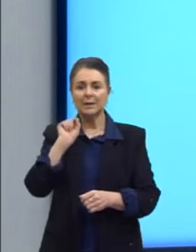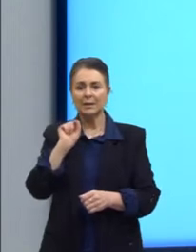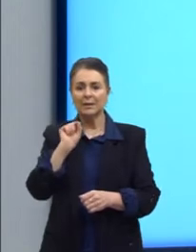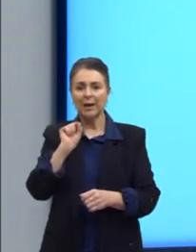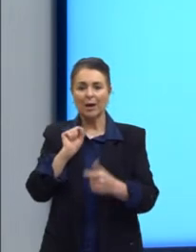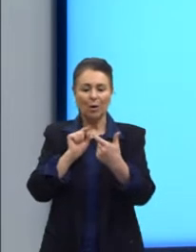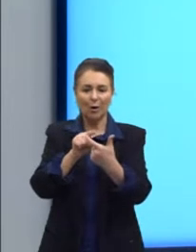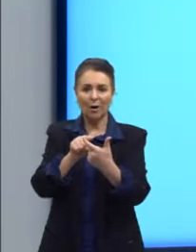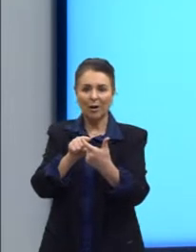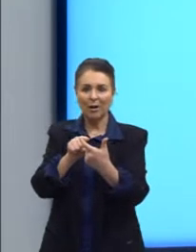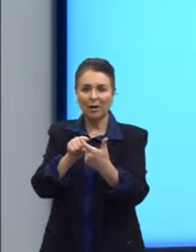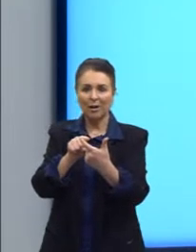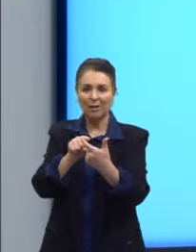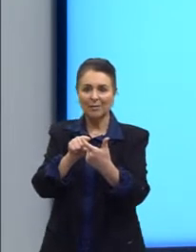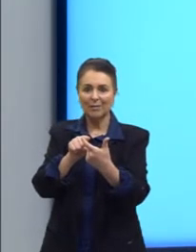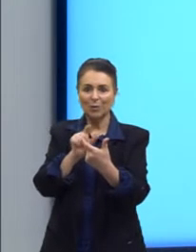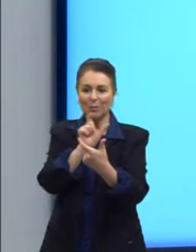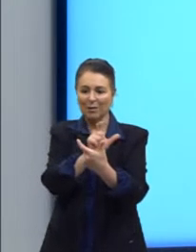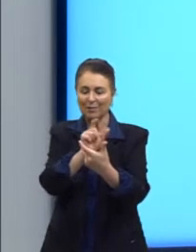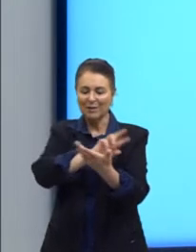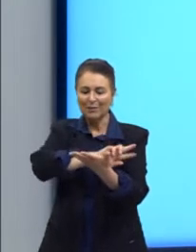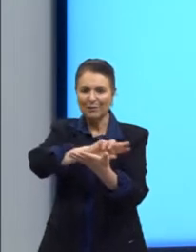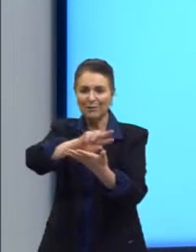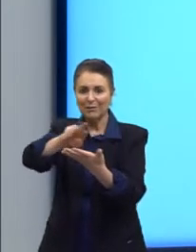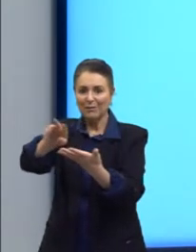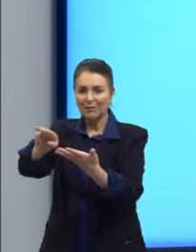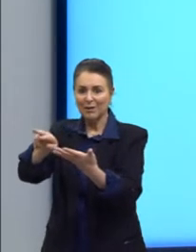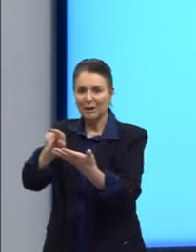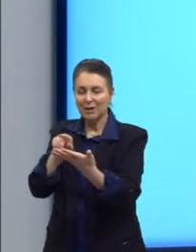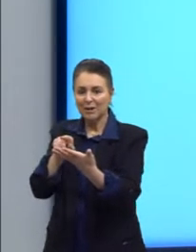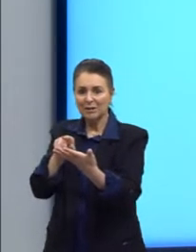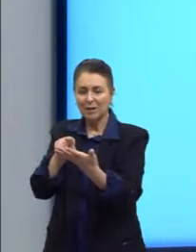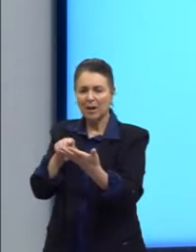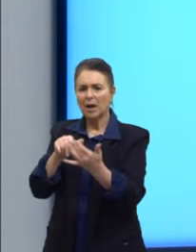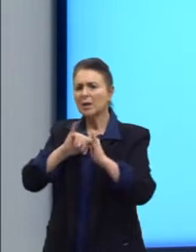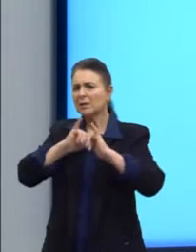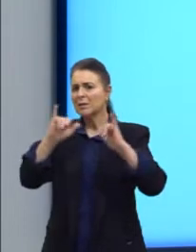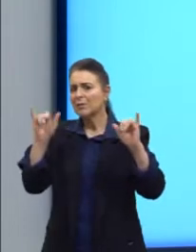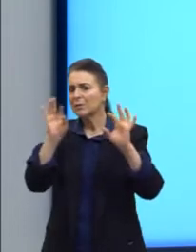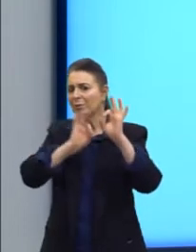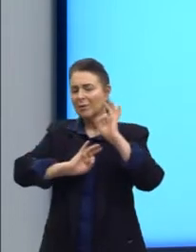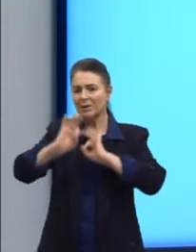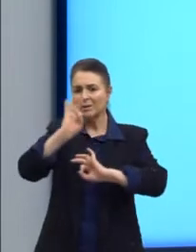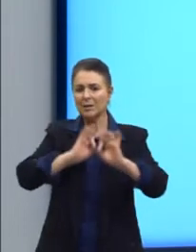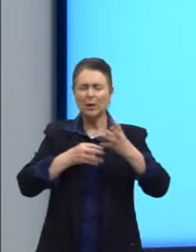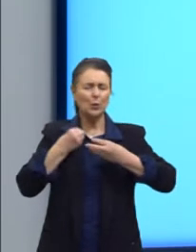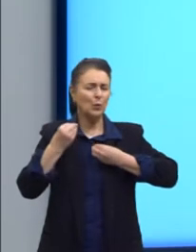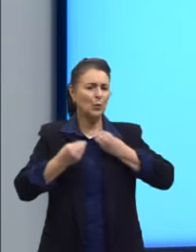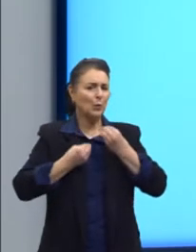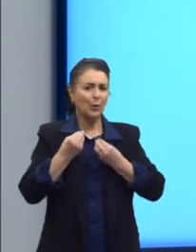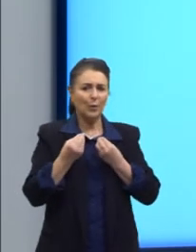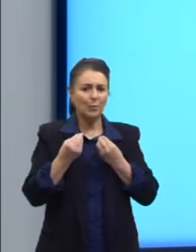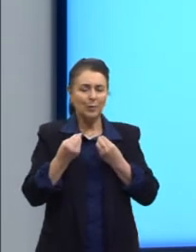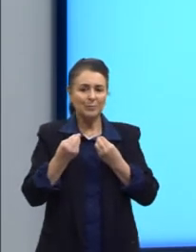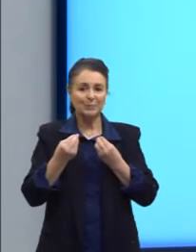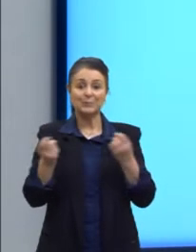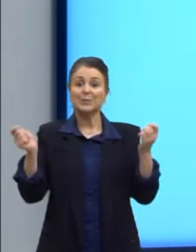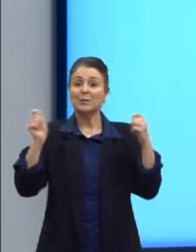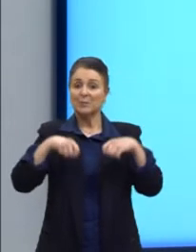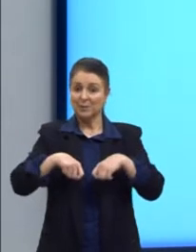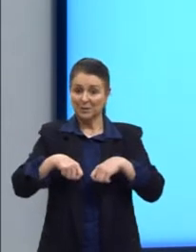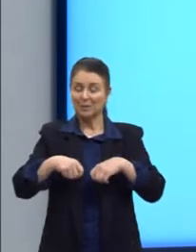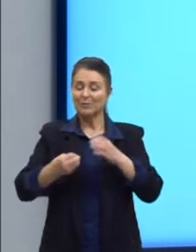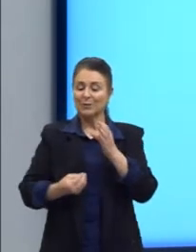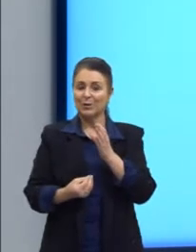como, com qual finalidade? E em que essas informações são organizadas com a possível origem